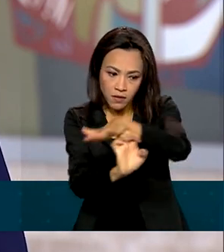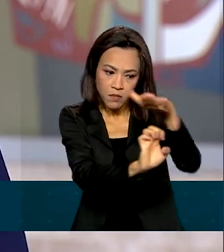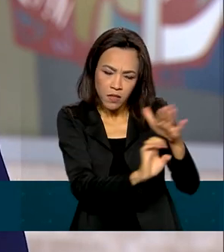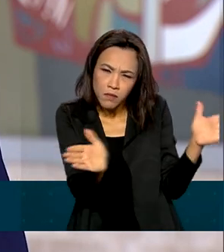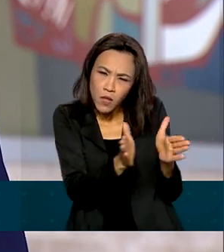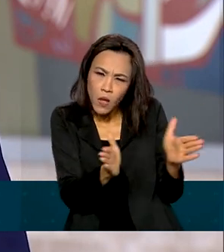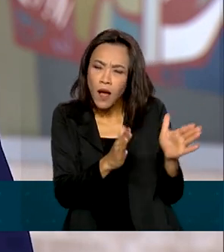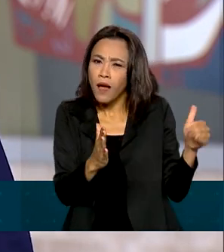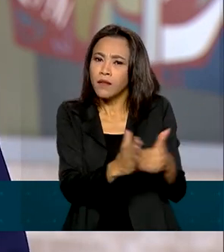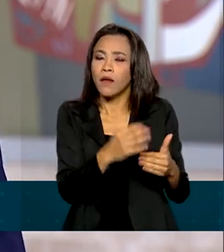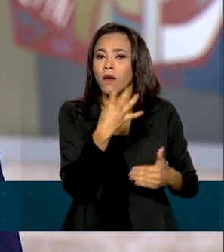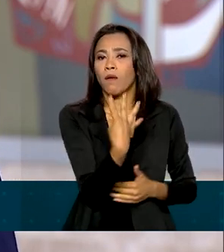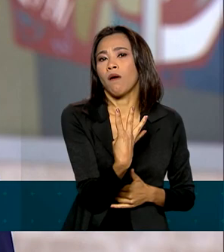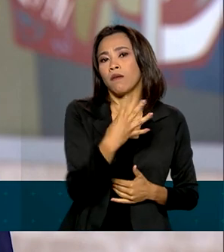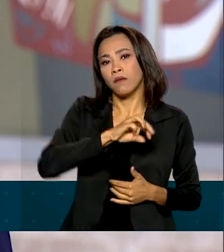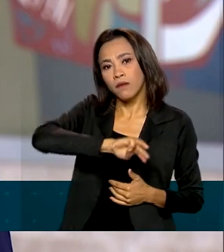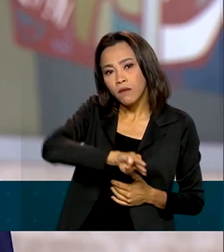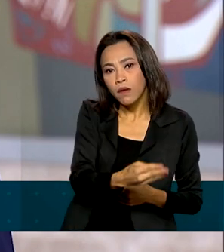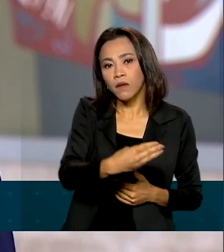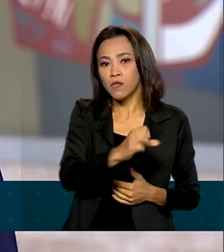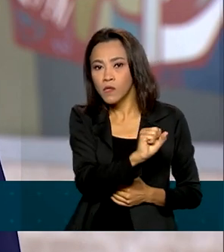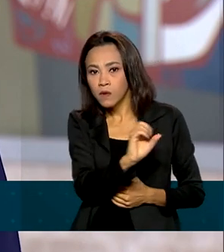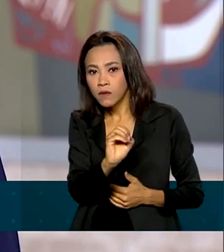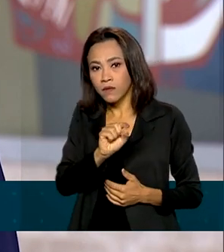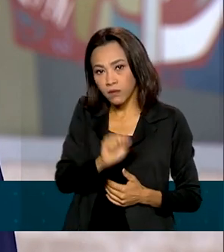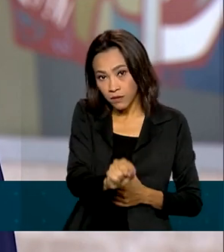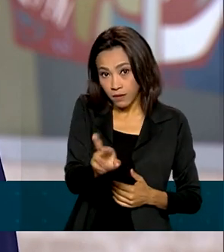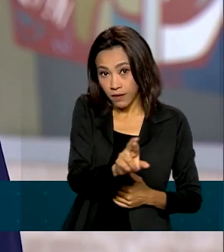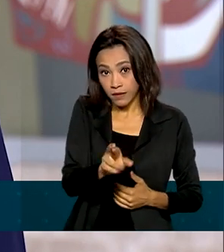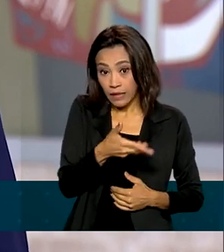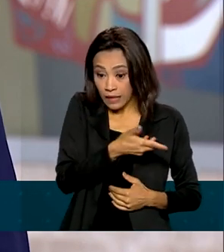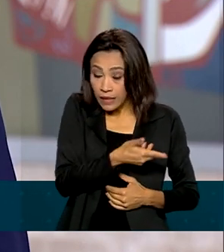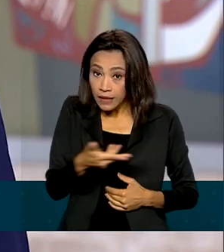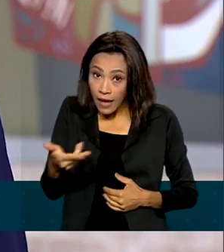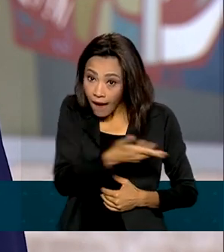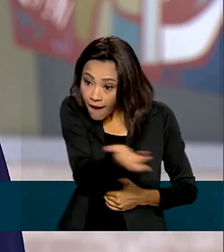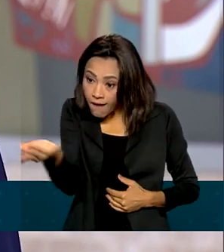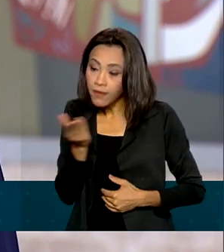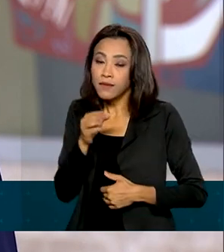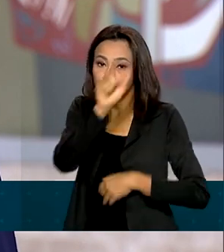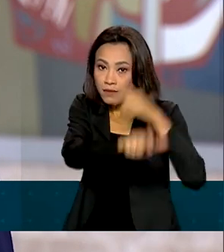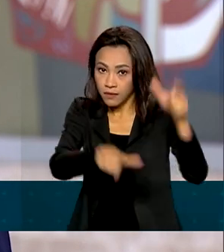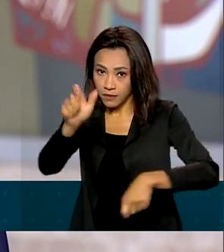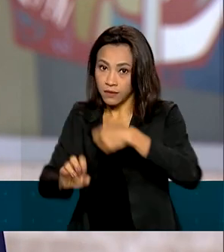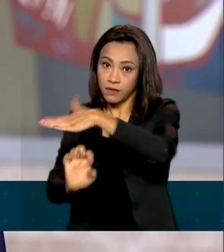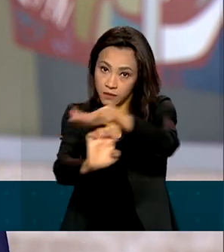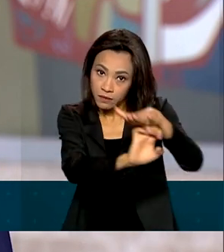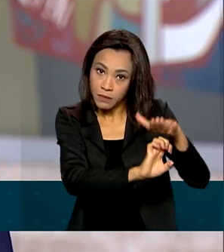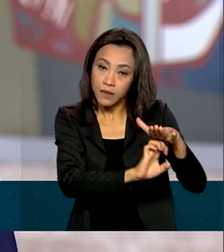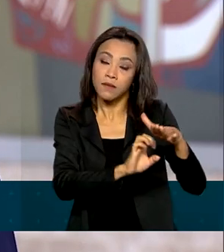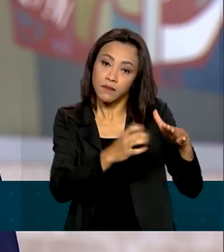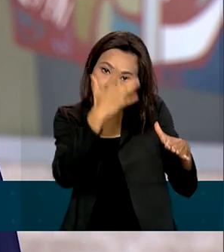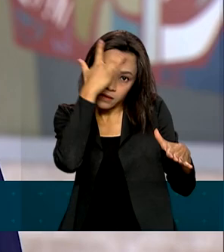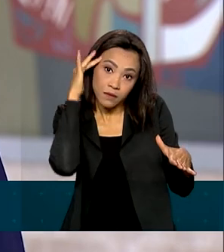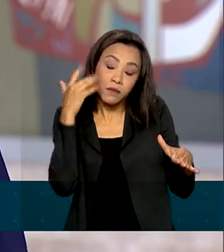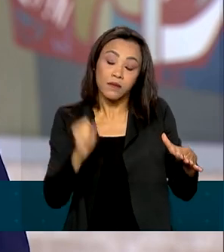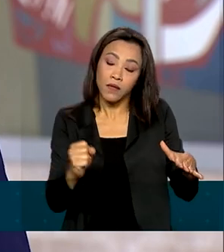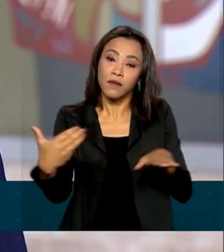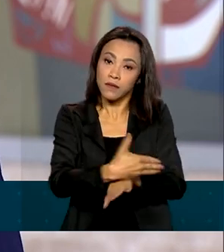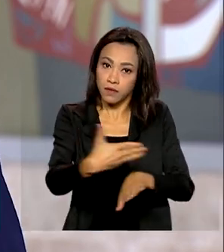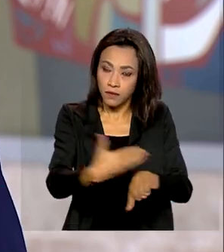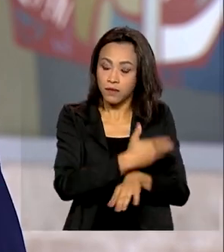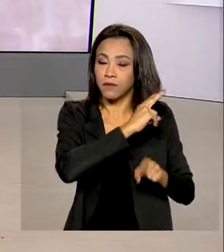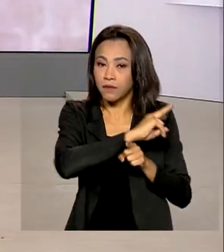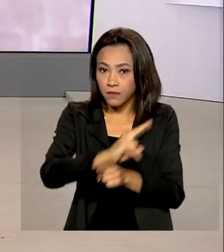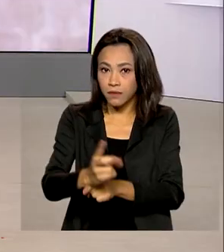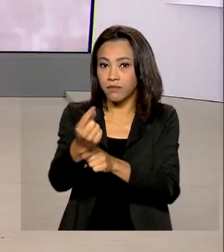de até R$,8 milhões. Nessa etapa, os microempreendedores individuais também têm acesso ao crédito. Renata,